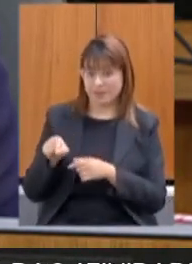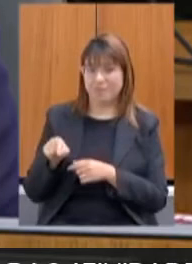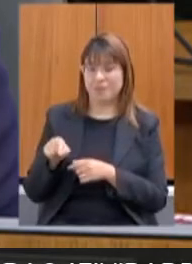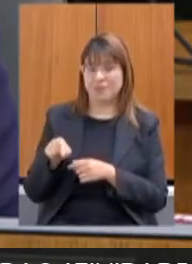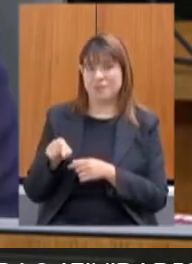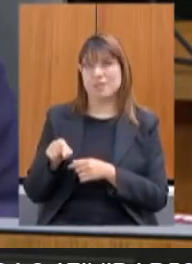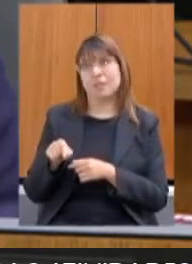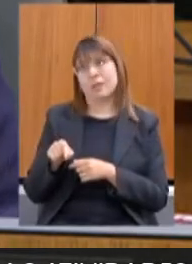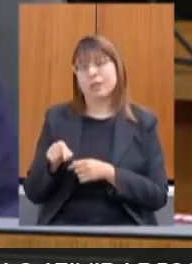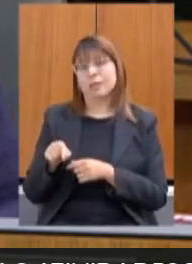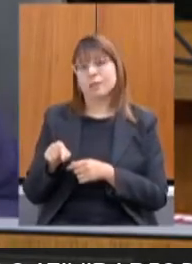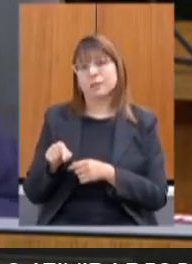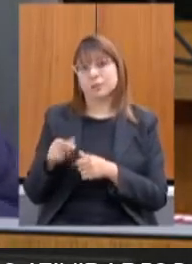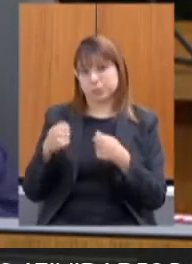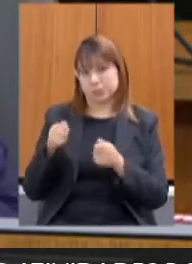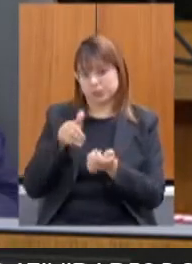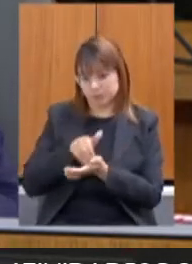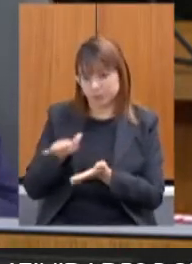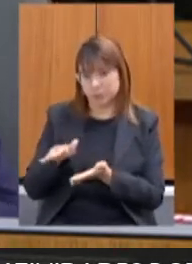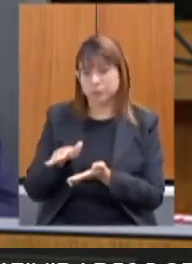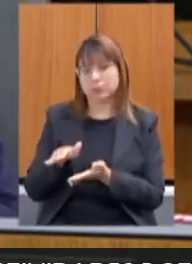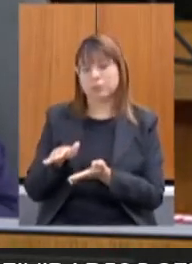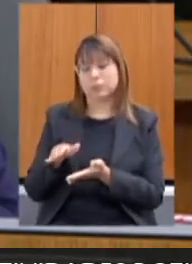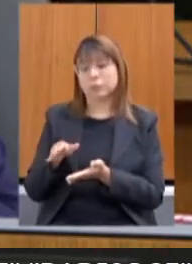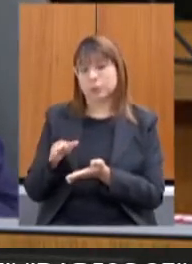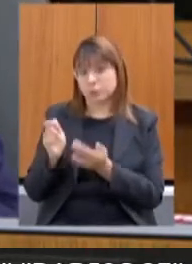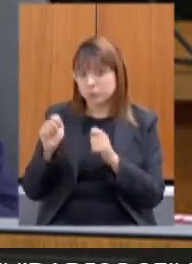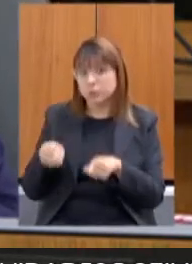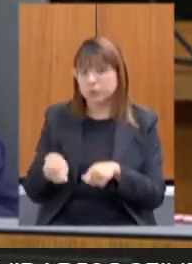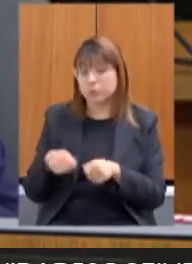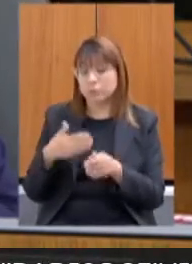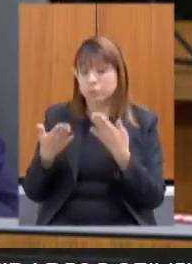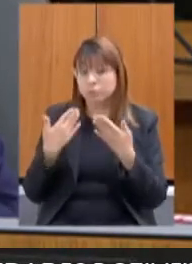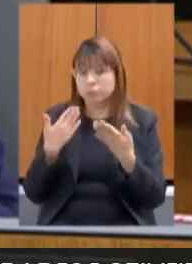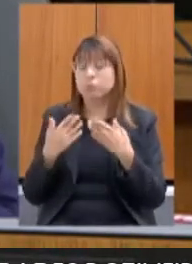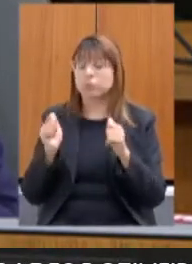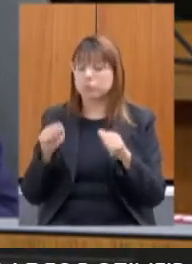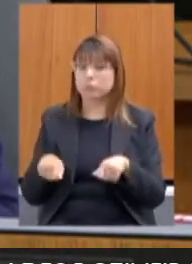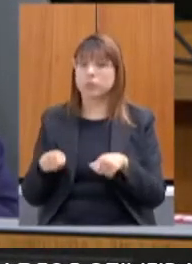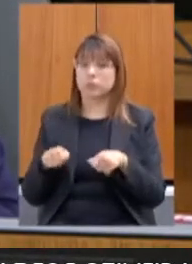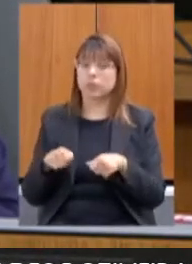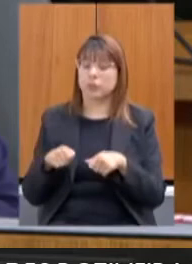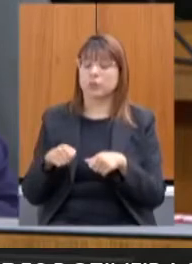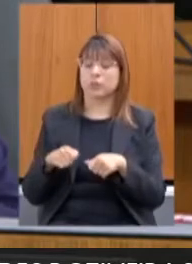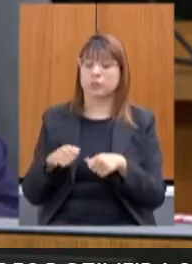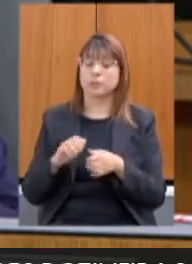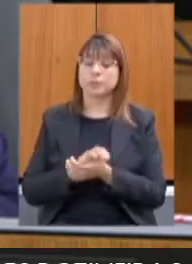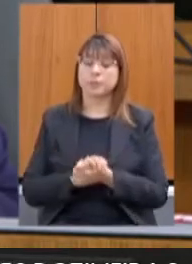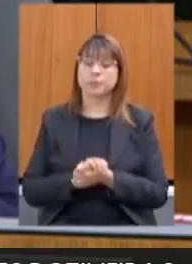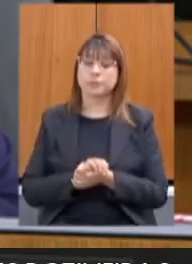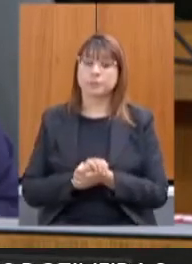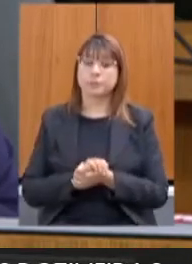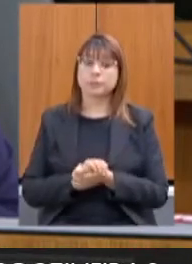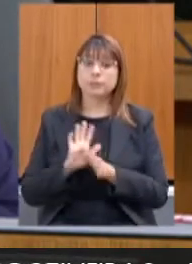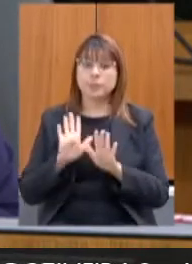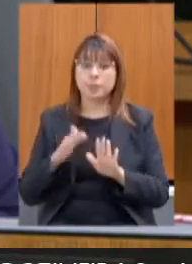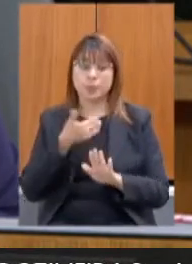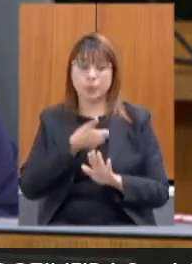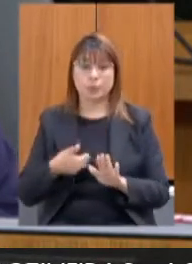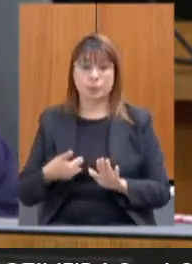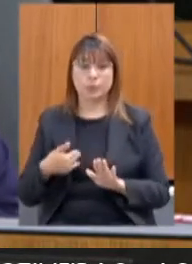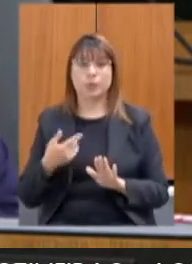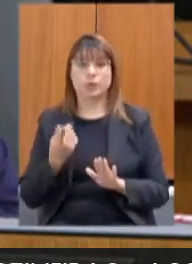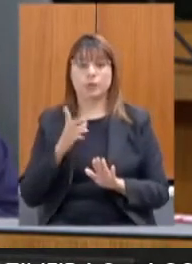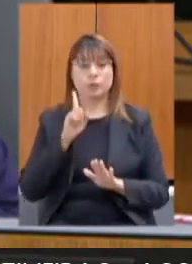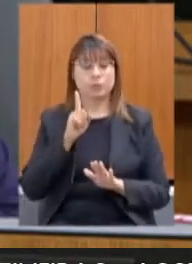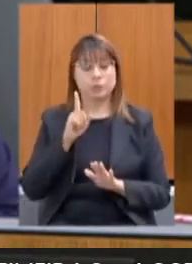teria a desocupação, era possível uma mediação, era possível um diálogo. o governo optou por mobilizar mais de